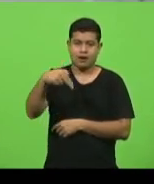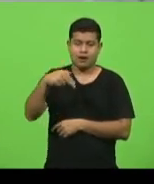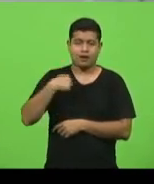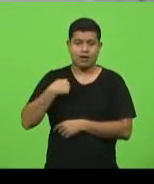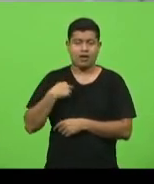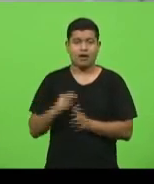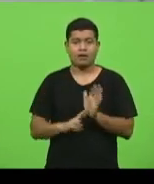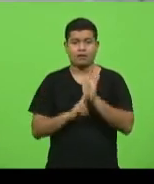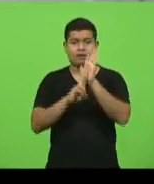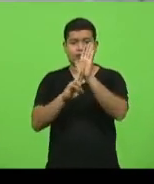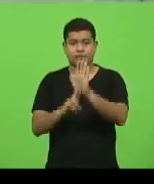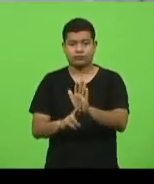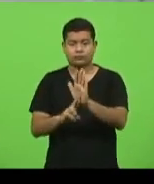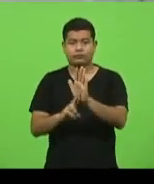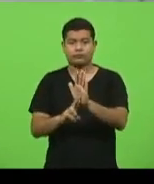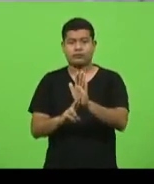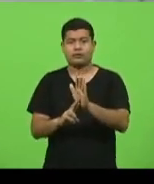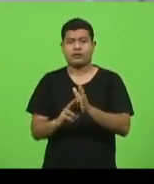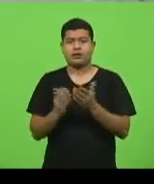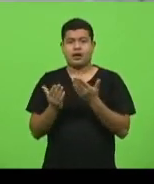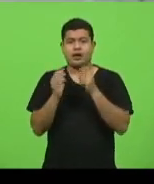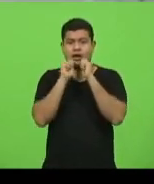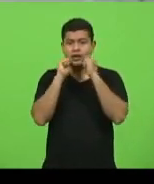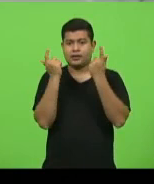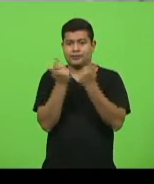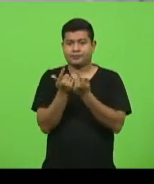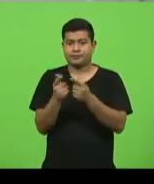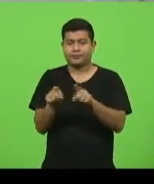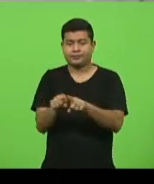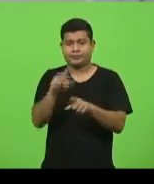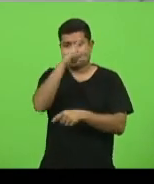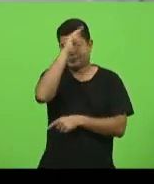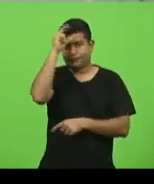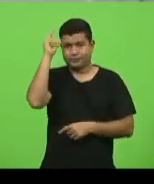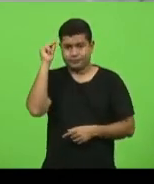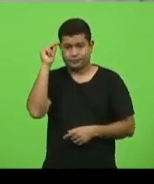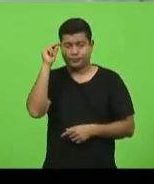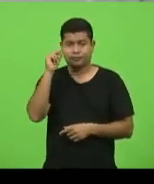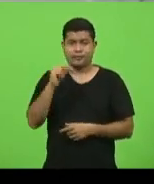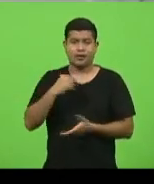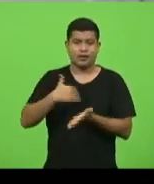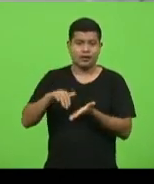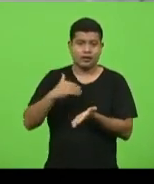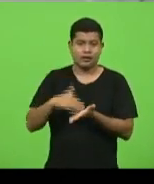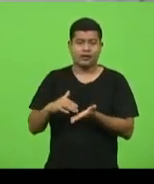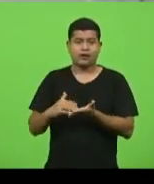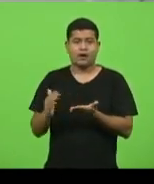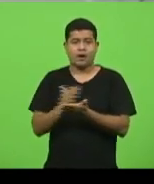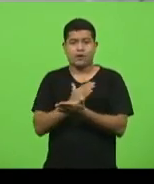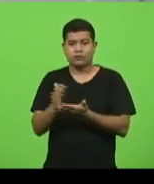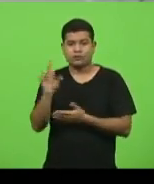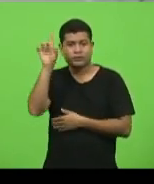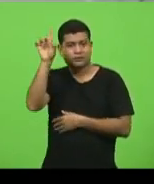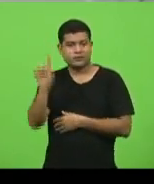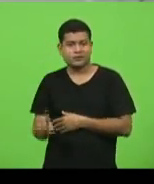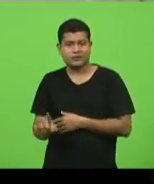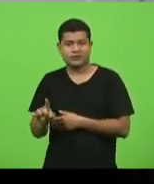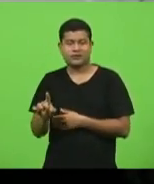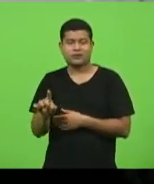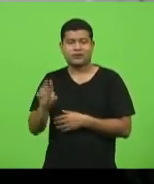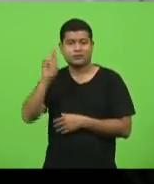Assembleia, prefeito Antônio Seron, secretários, diretores dos hospitais, para que a possa